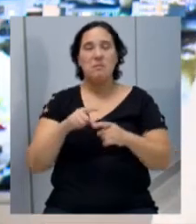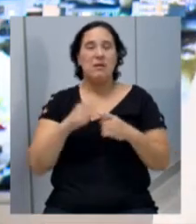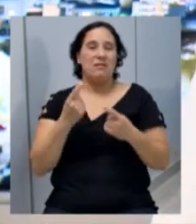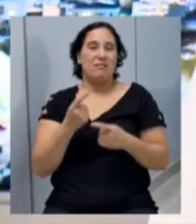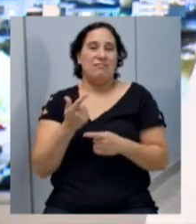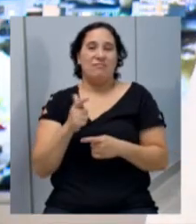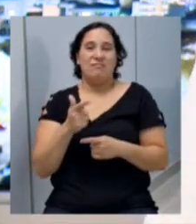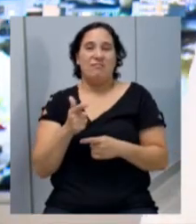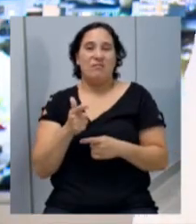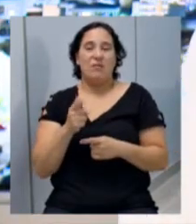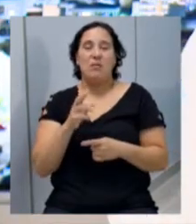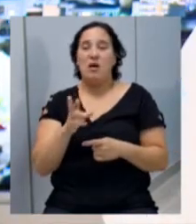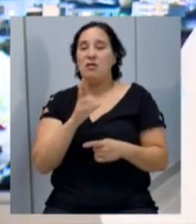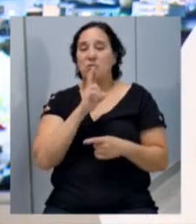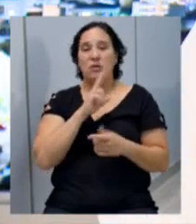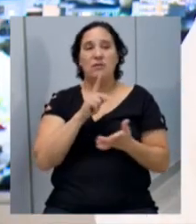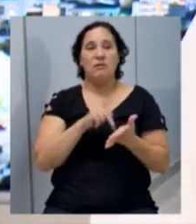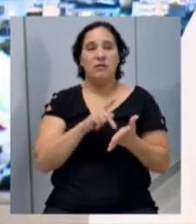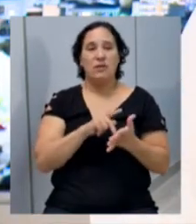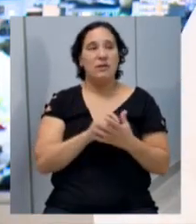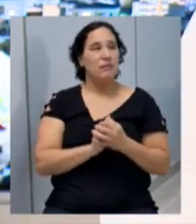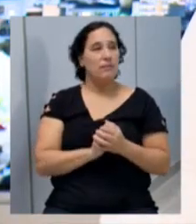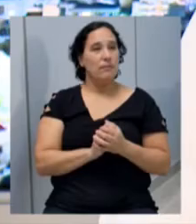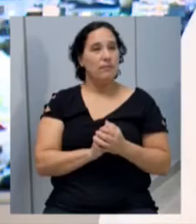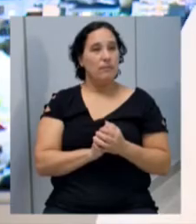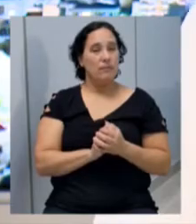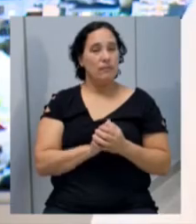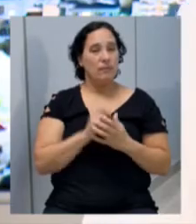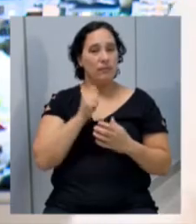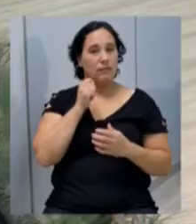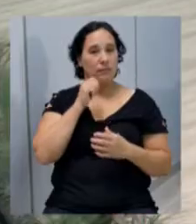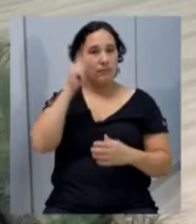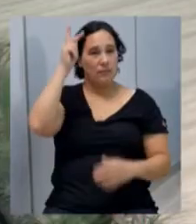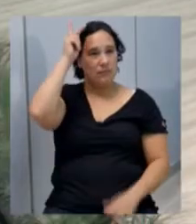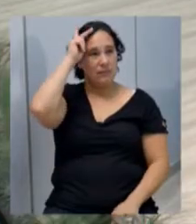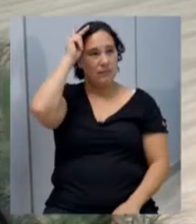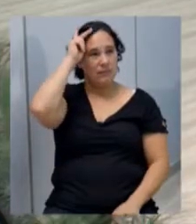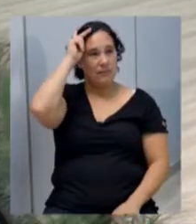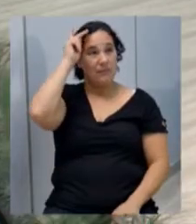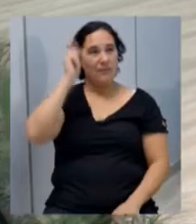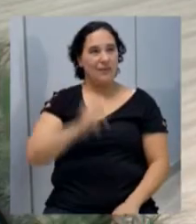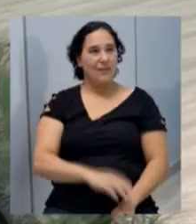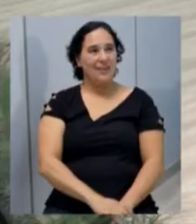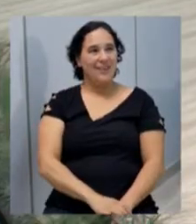não tivemos uma resposta concreta. Companheiros, se me permite uma parte,